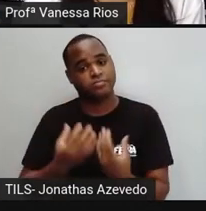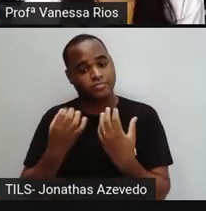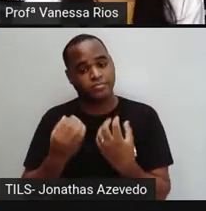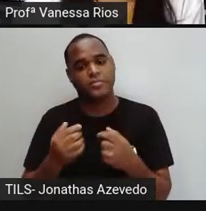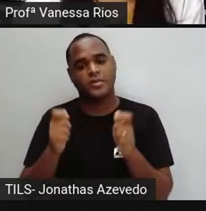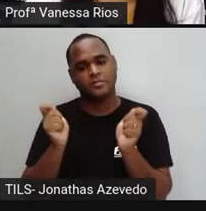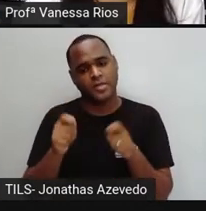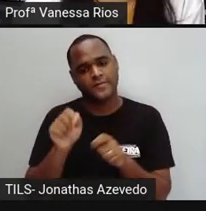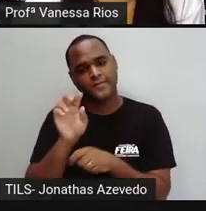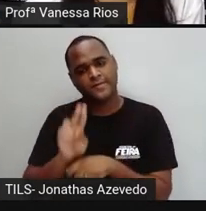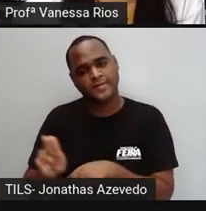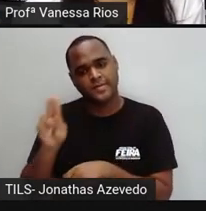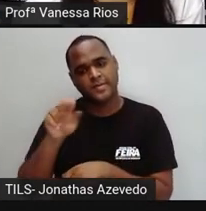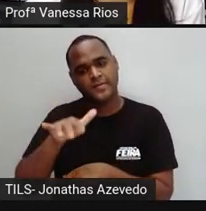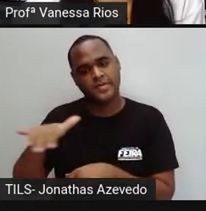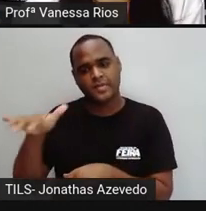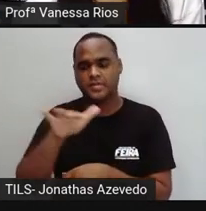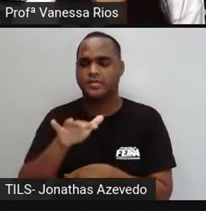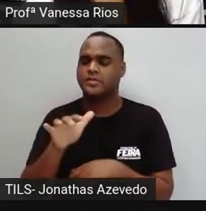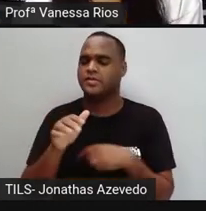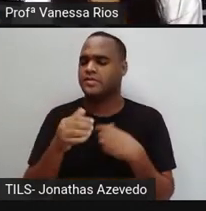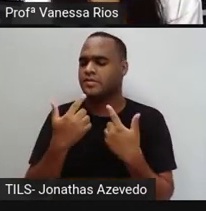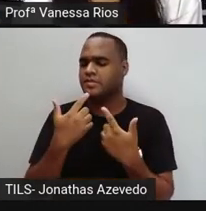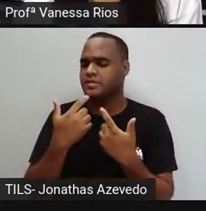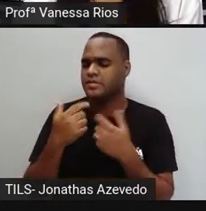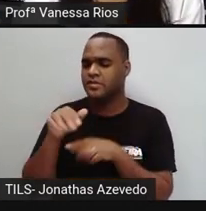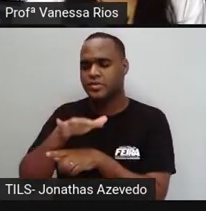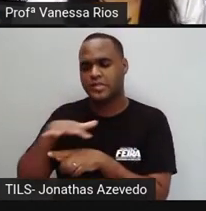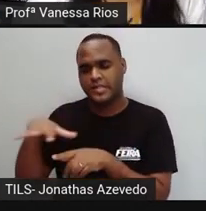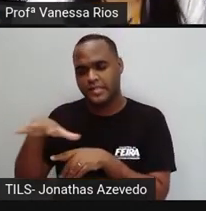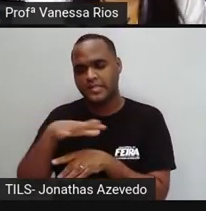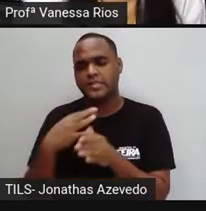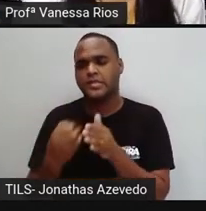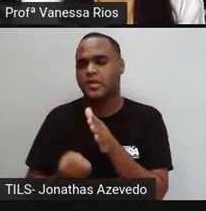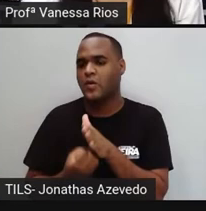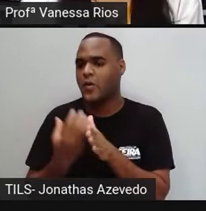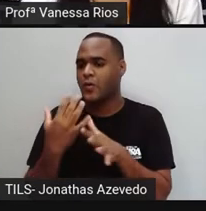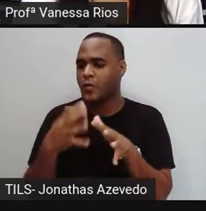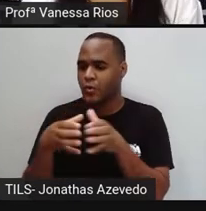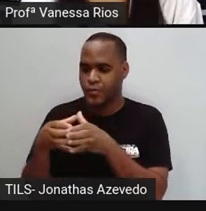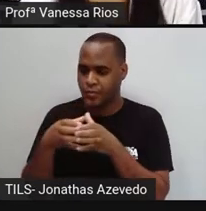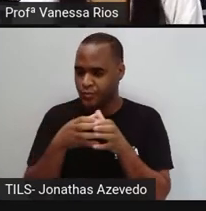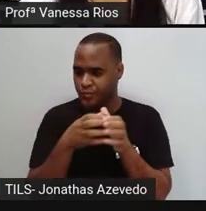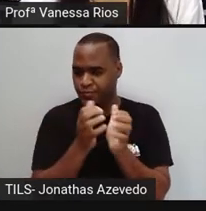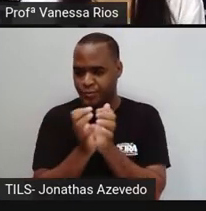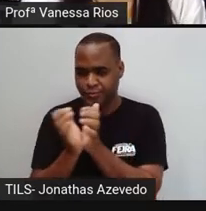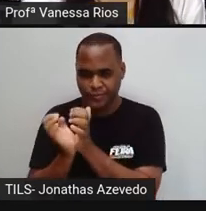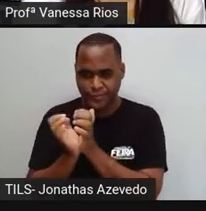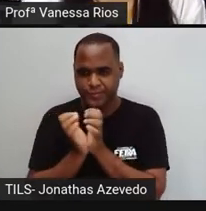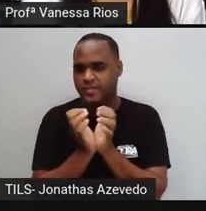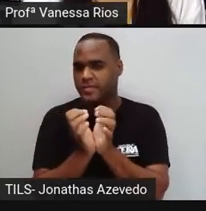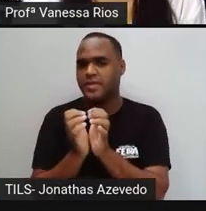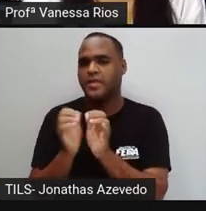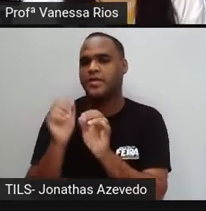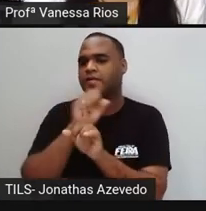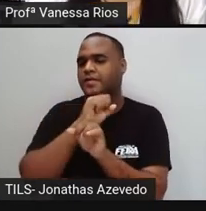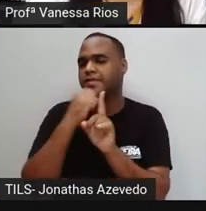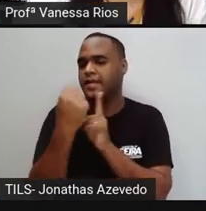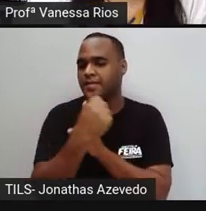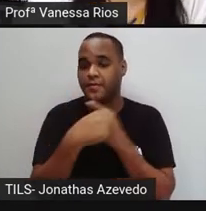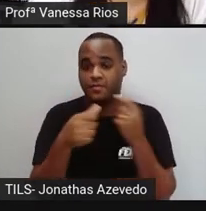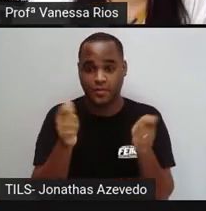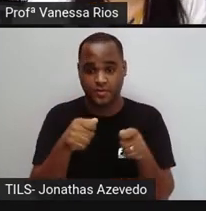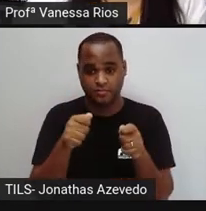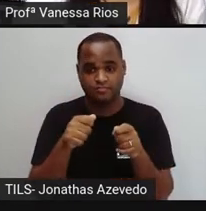que usam em seu ambiente. E aí estas são chamadas de gírias de grupos. E as gírias de grupos podem estar